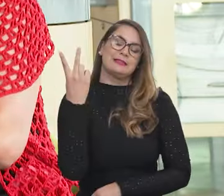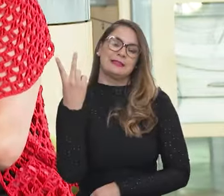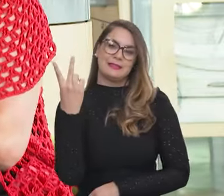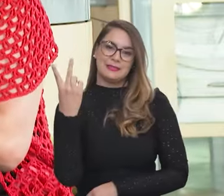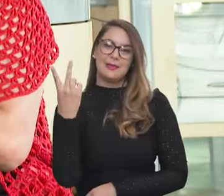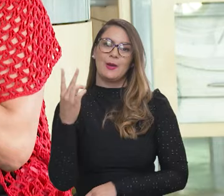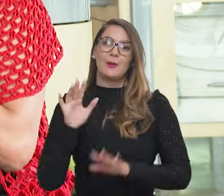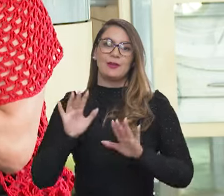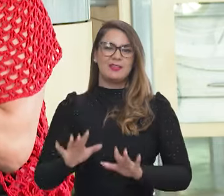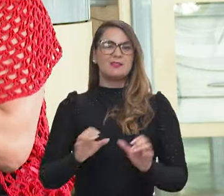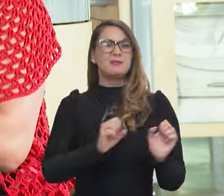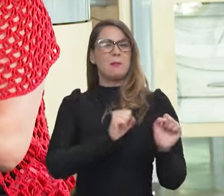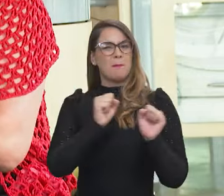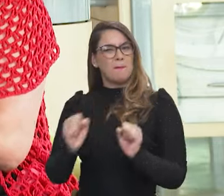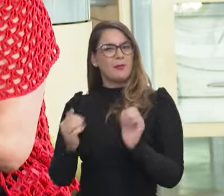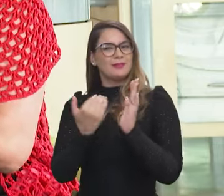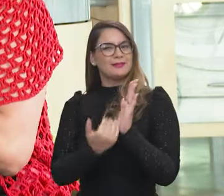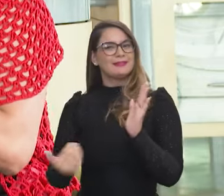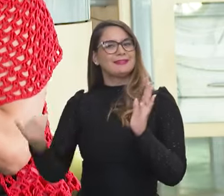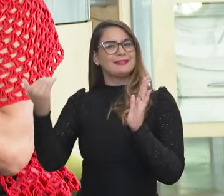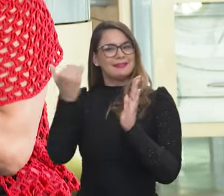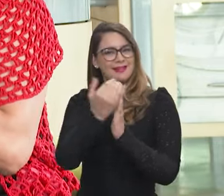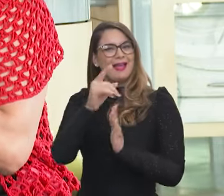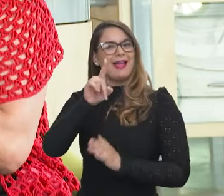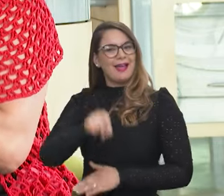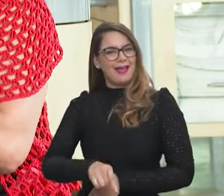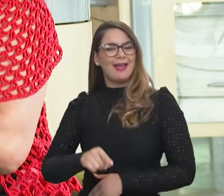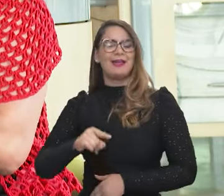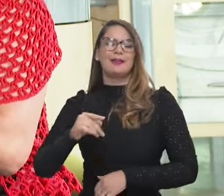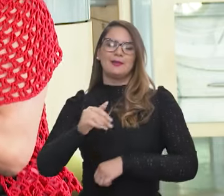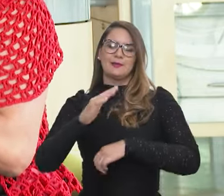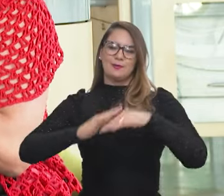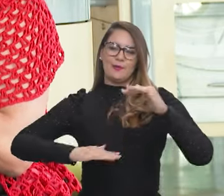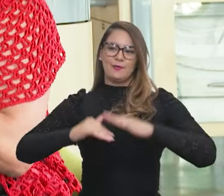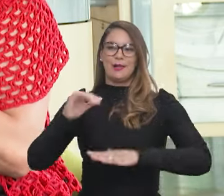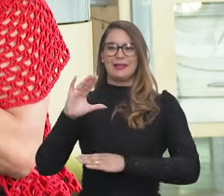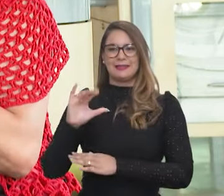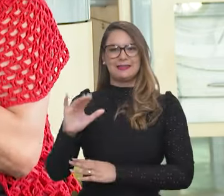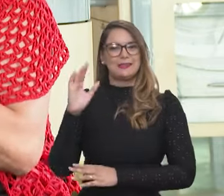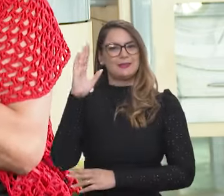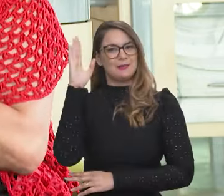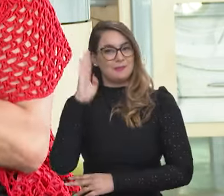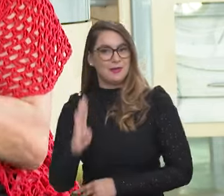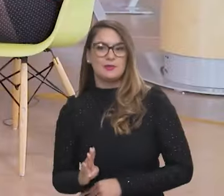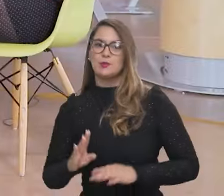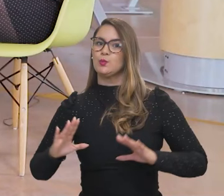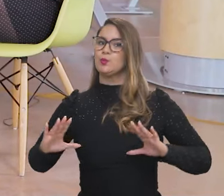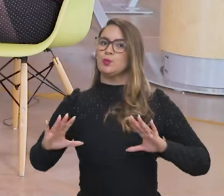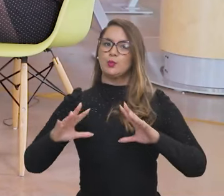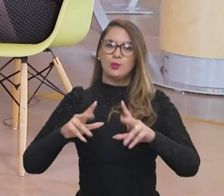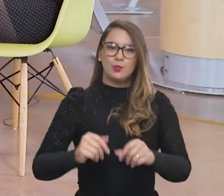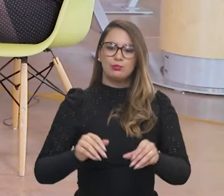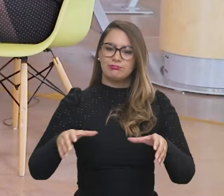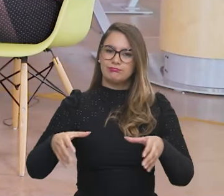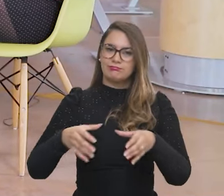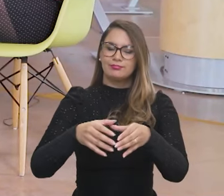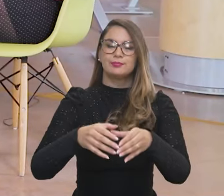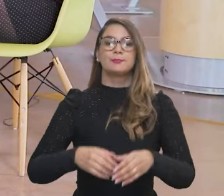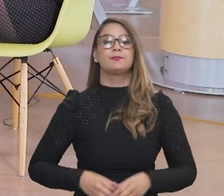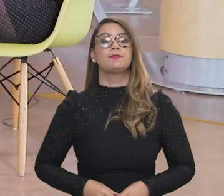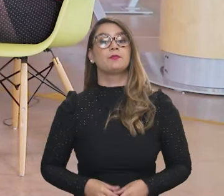dessa potência que é os nossos cientistas brasileiros e tudo que essa rede